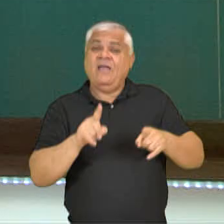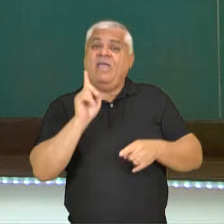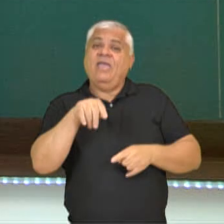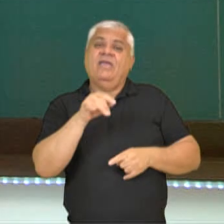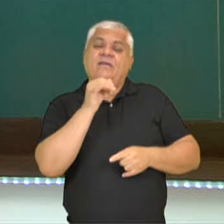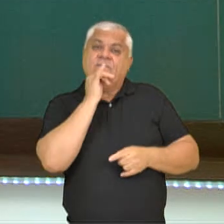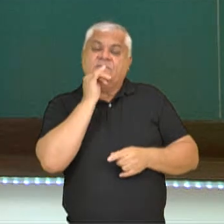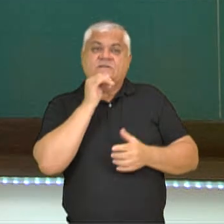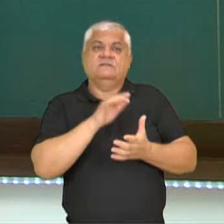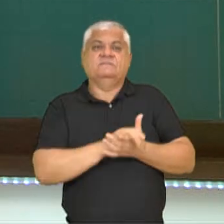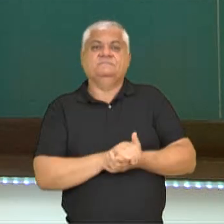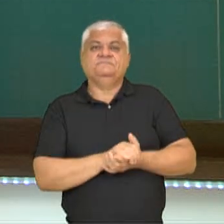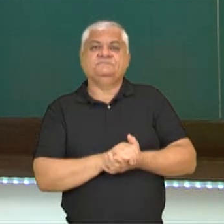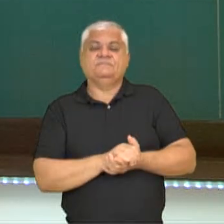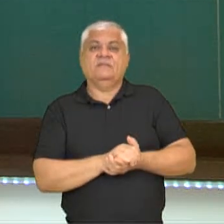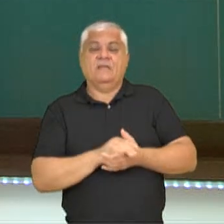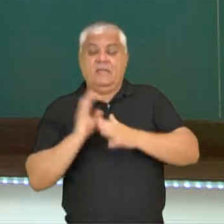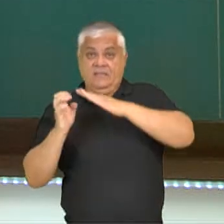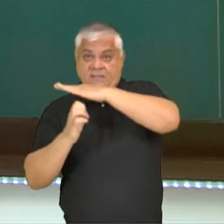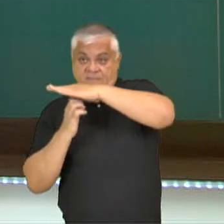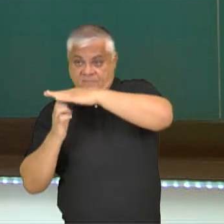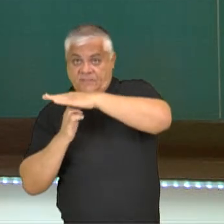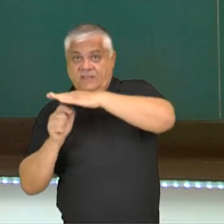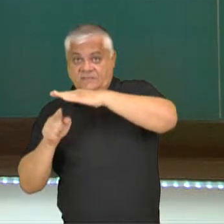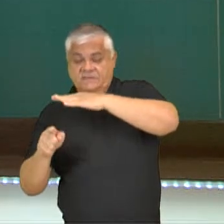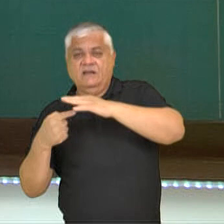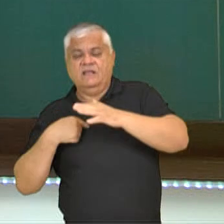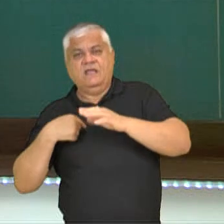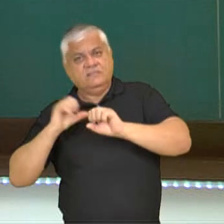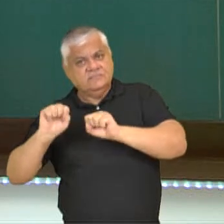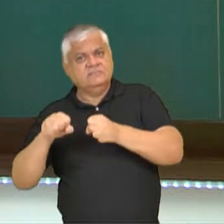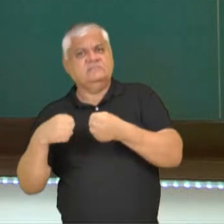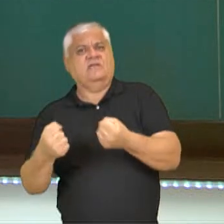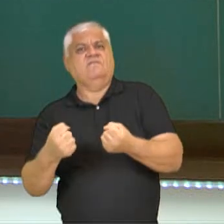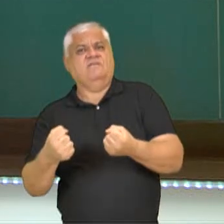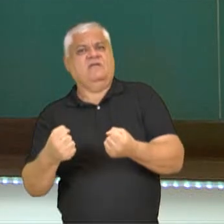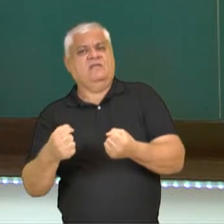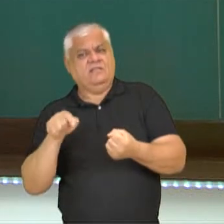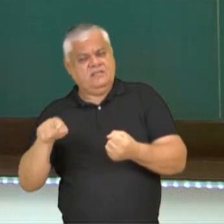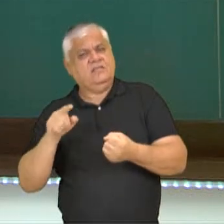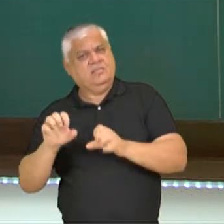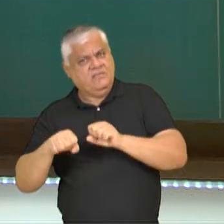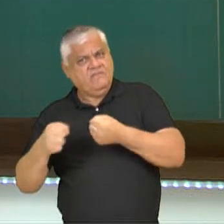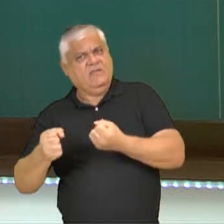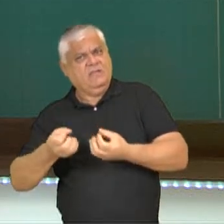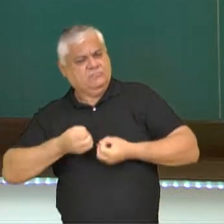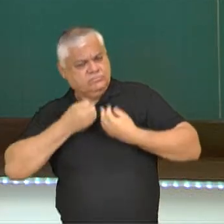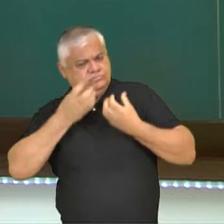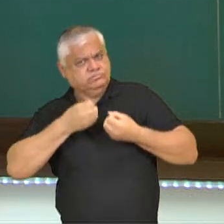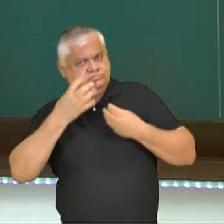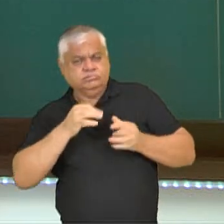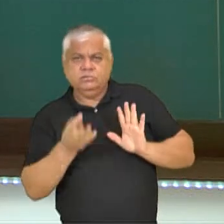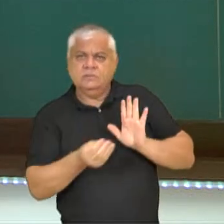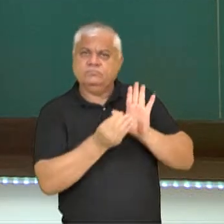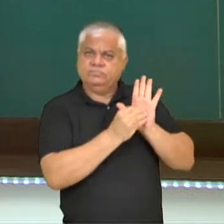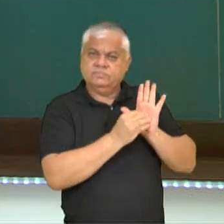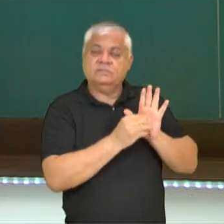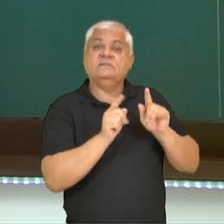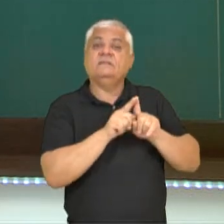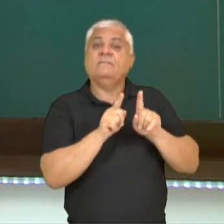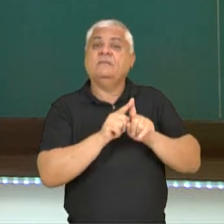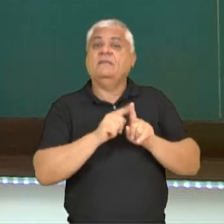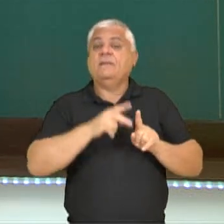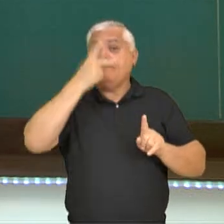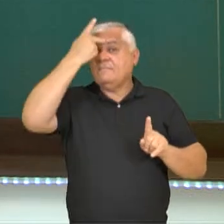quando a instituição defende o seu ponto de vista, os argumentos e também pessoal porque